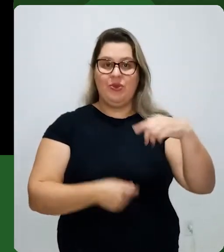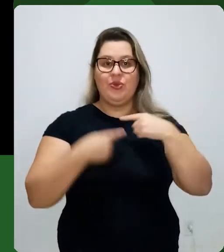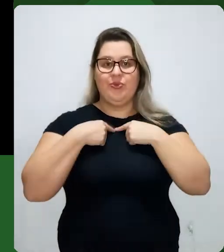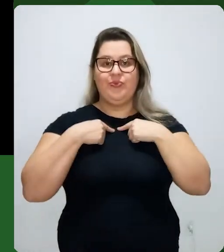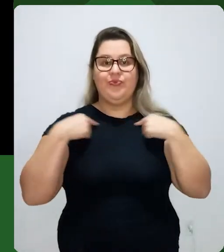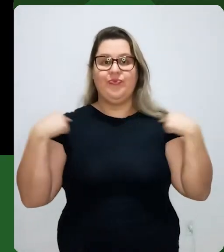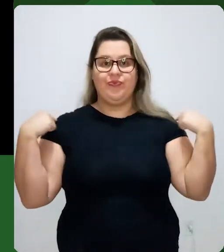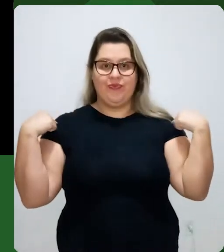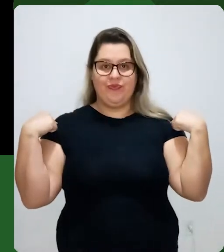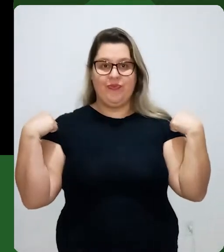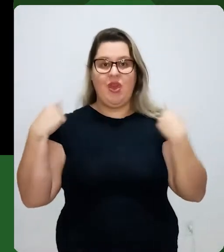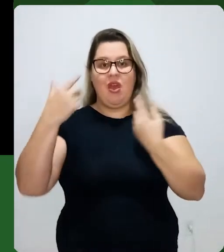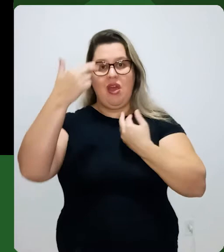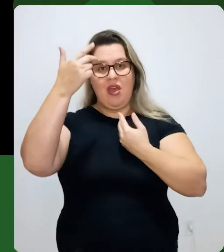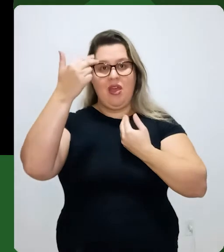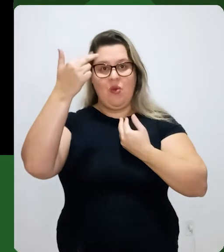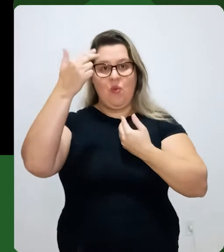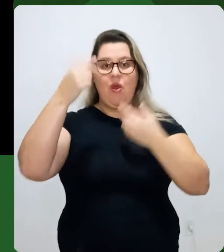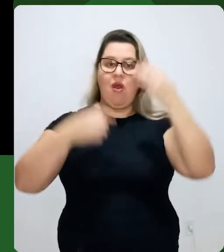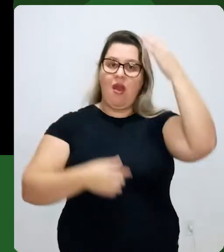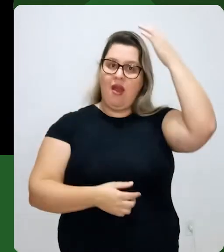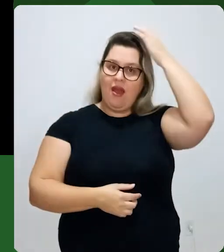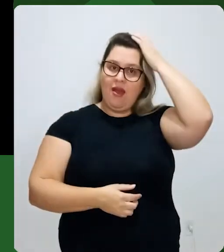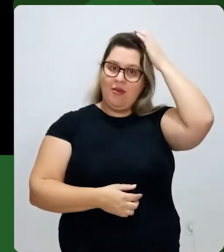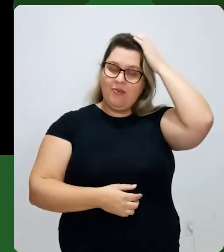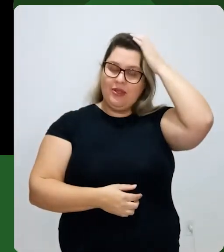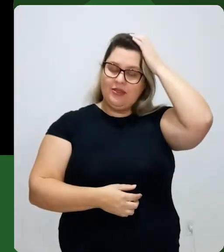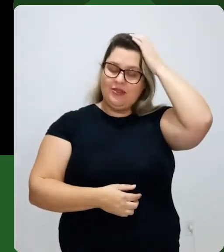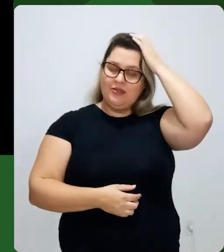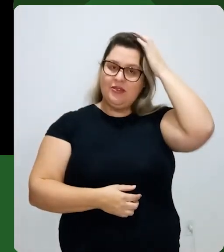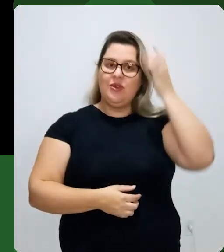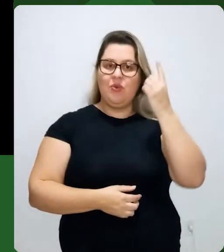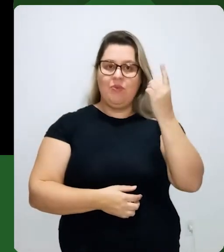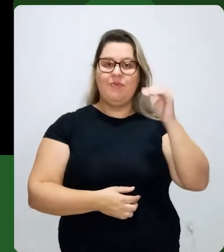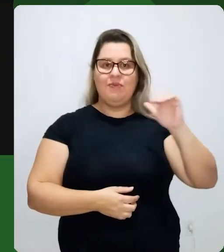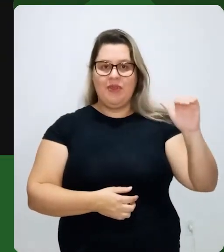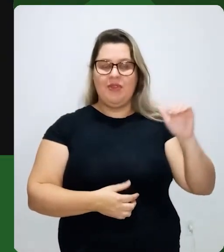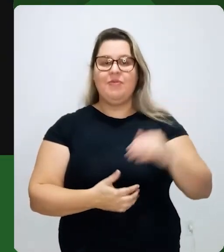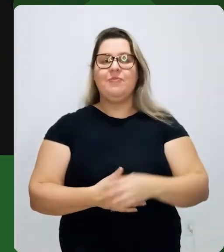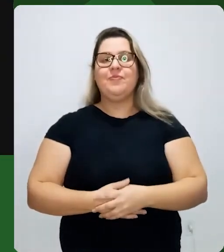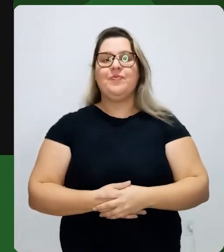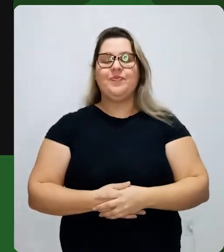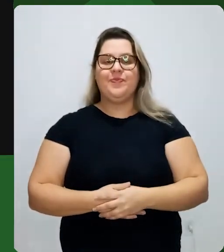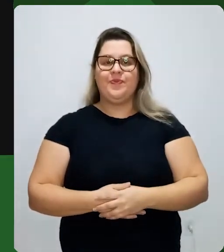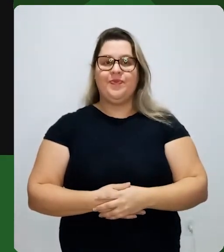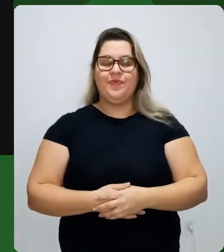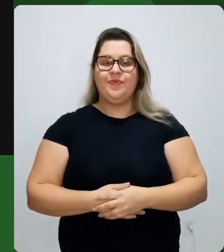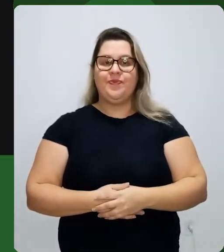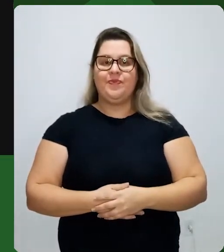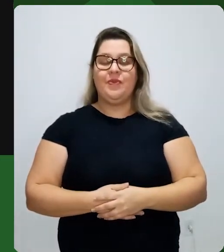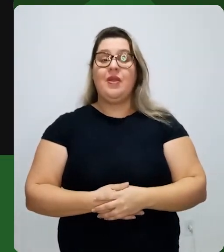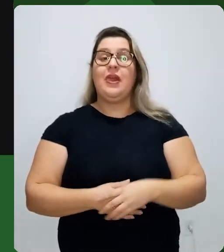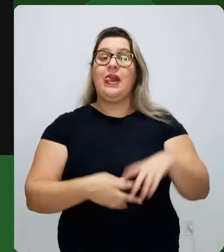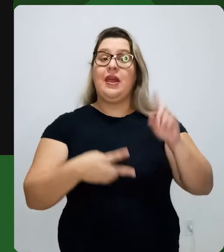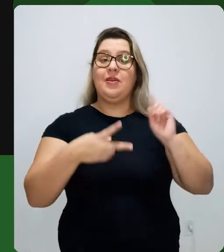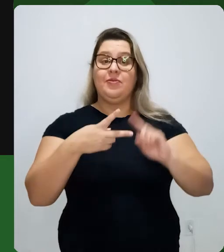milímetros, né? Vai ser a medida que eu vou tomar como largura dos ombros. Diz mais uma coisa ali. Então,